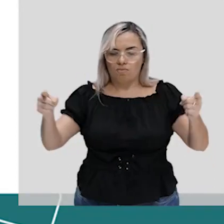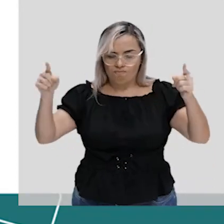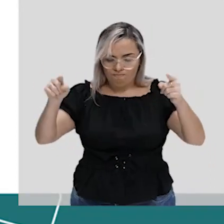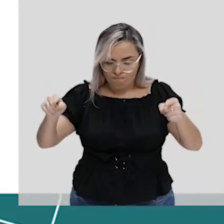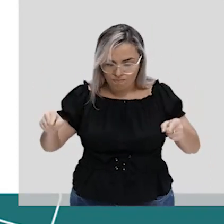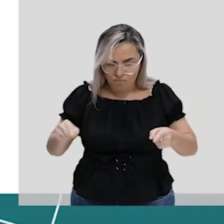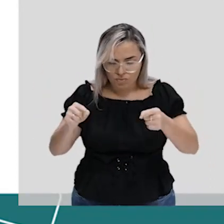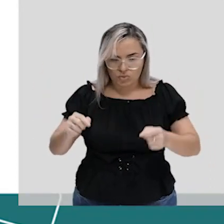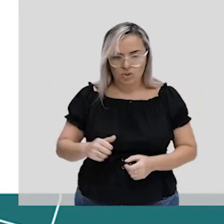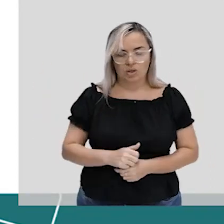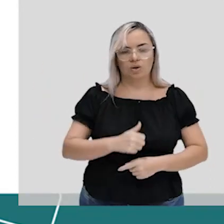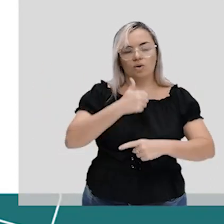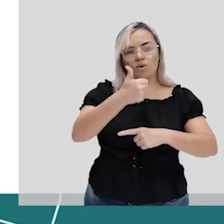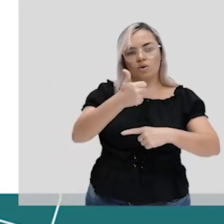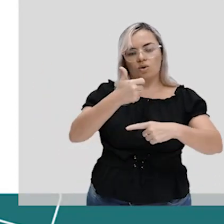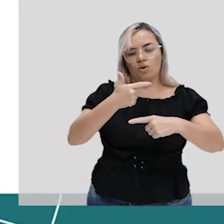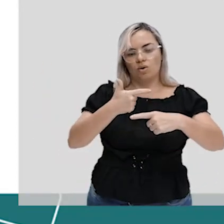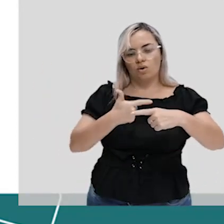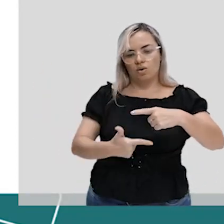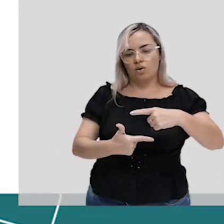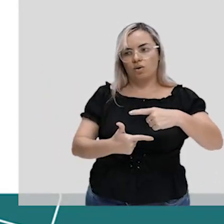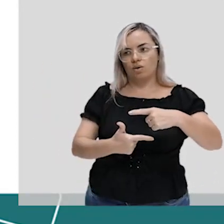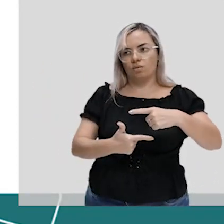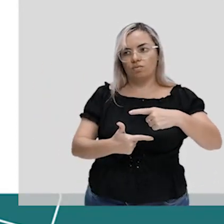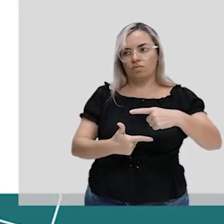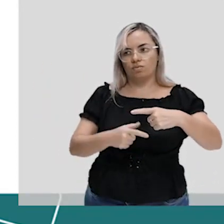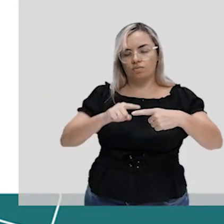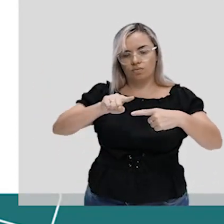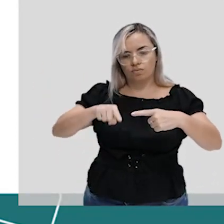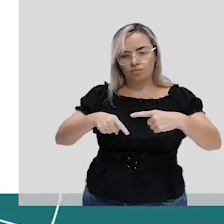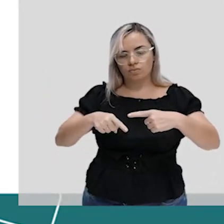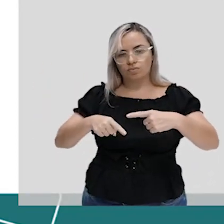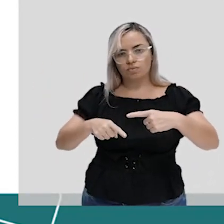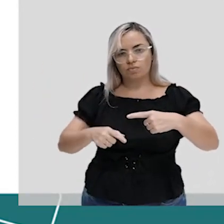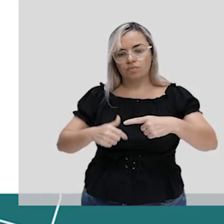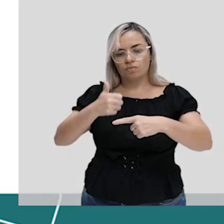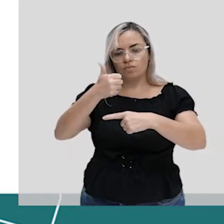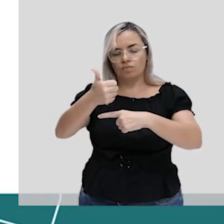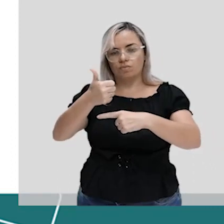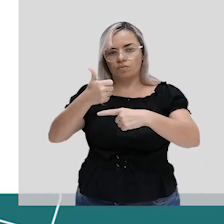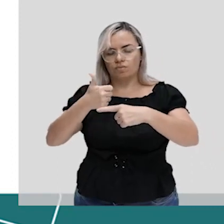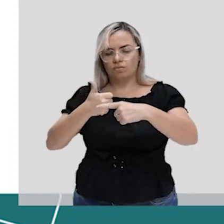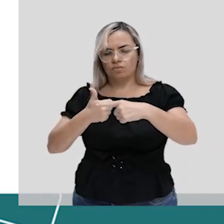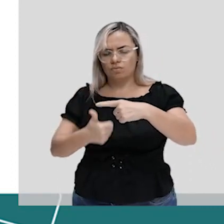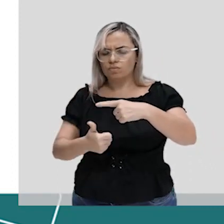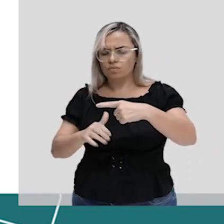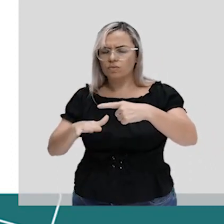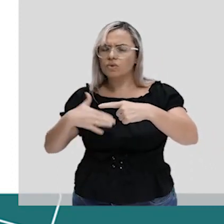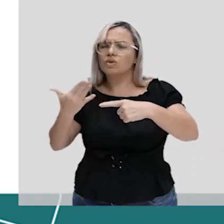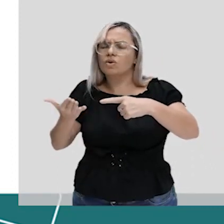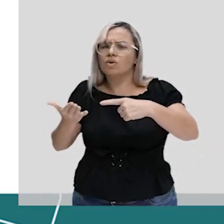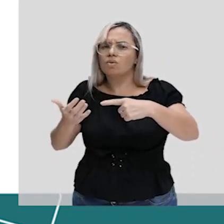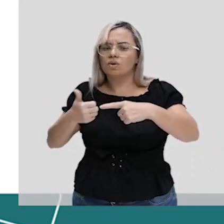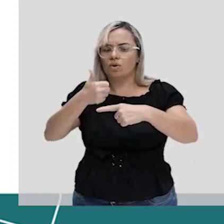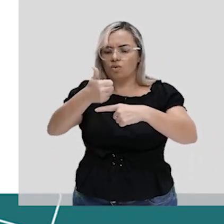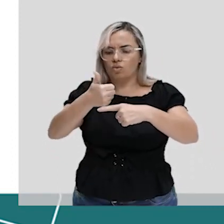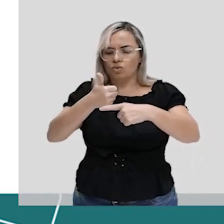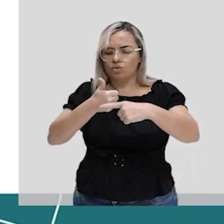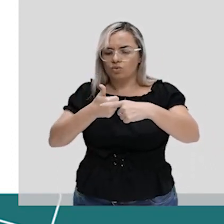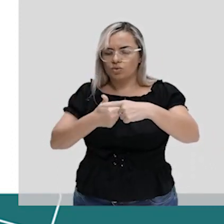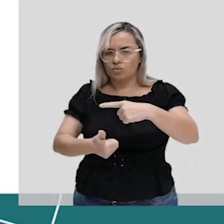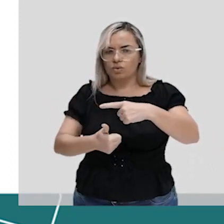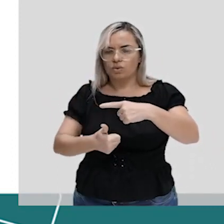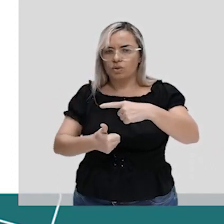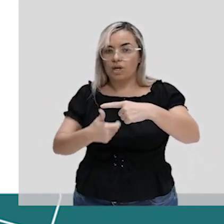fração que todos nós conhecemos. Mas essa fração aqui, ó, um sobre um. Ora, um dividido por um é o próprio um. Então,